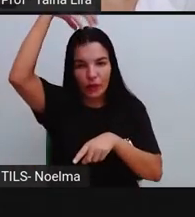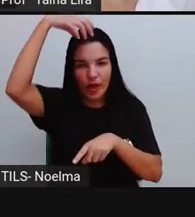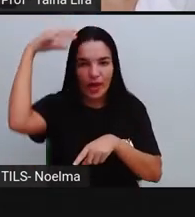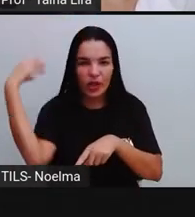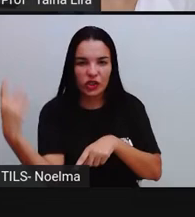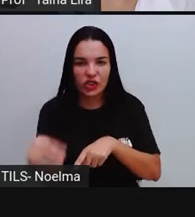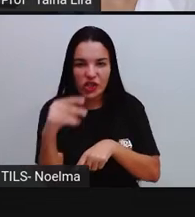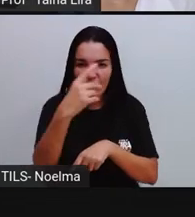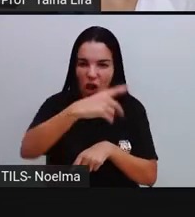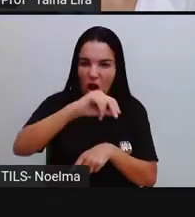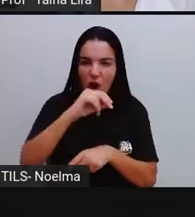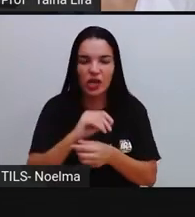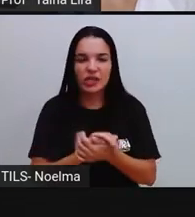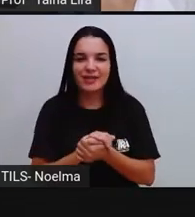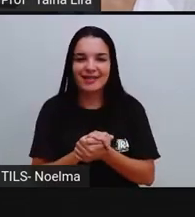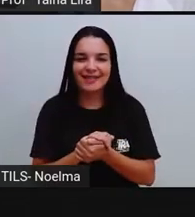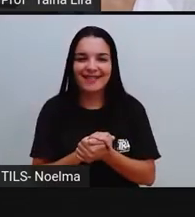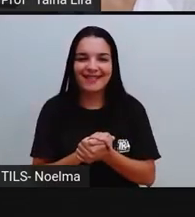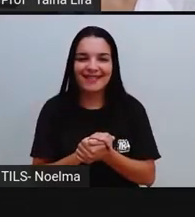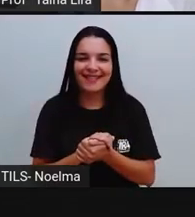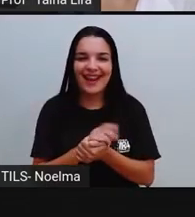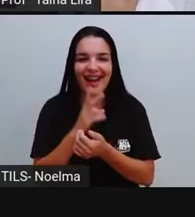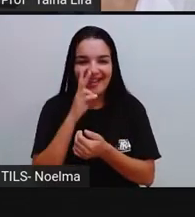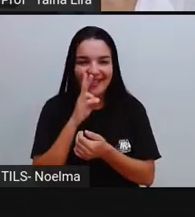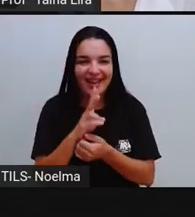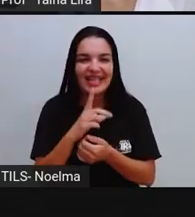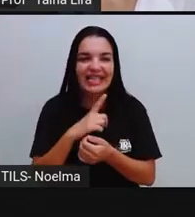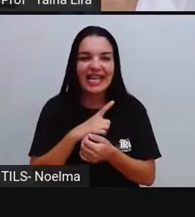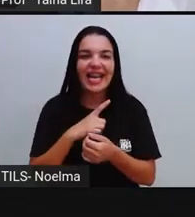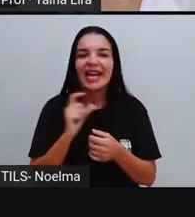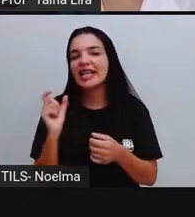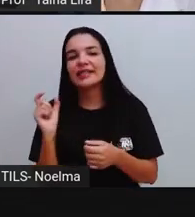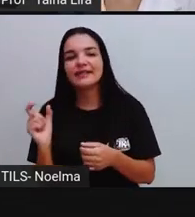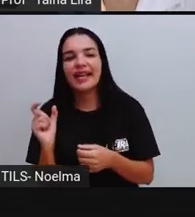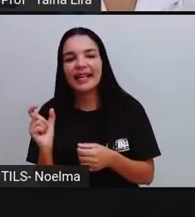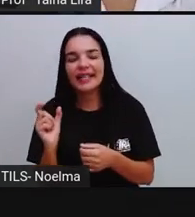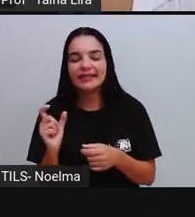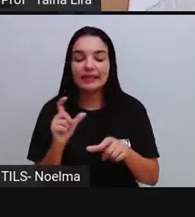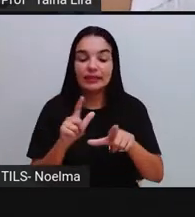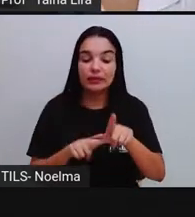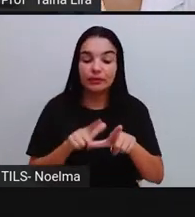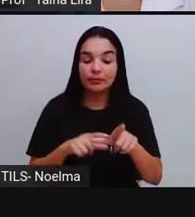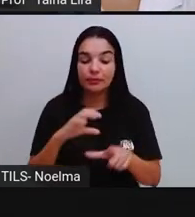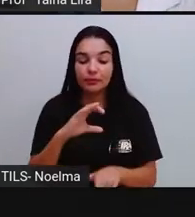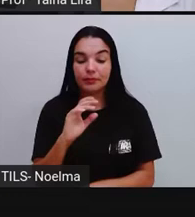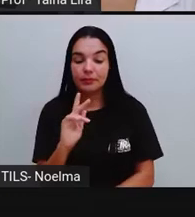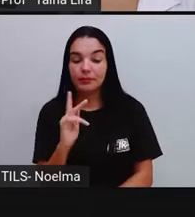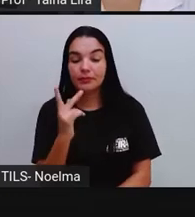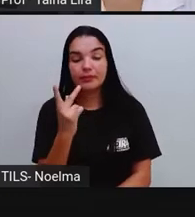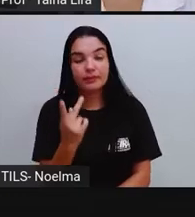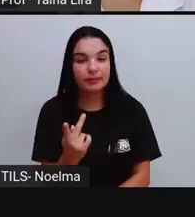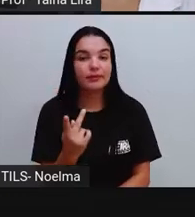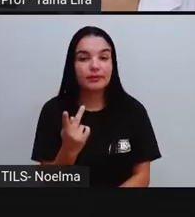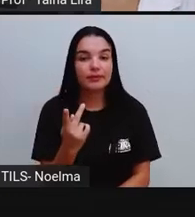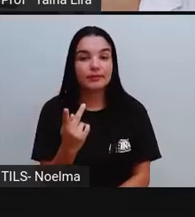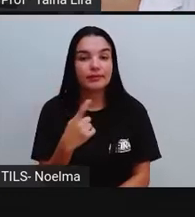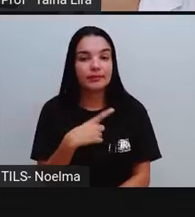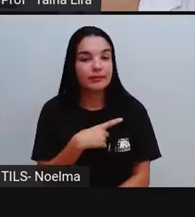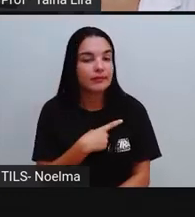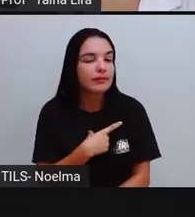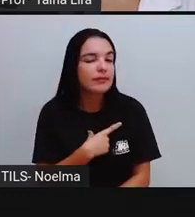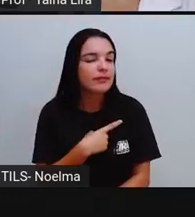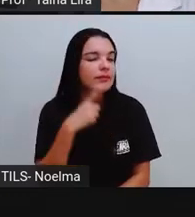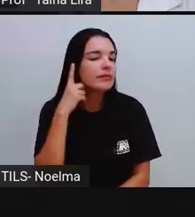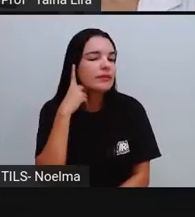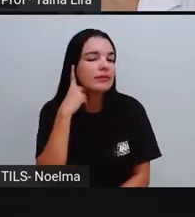Chicote, Vende até jornal, Então, Observem, Quantas palavrinhas, Nós conseguimos identificar aí,